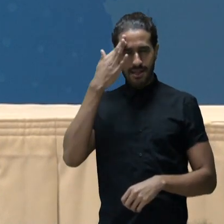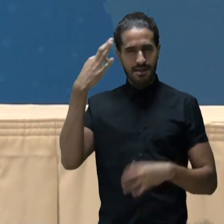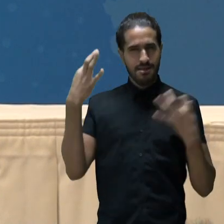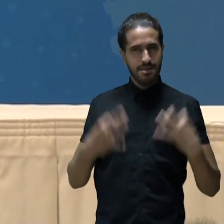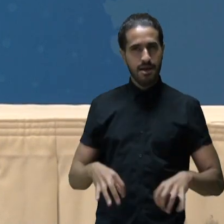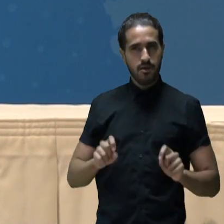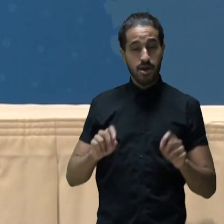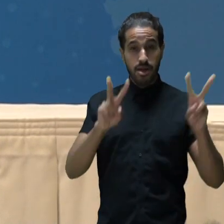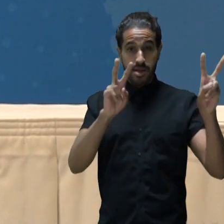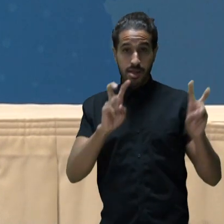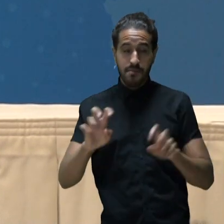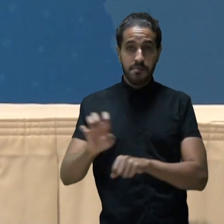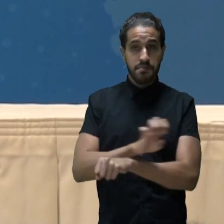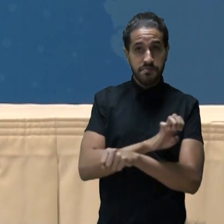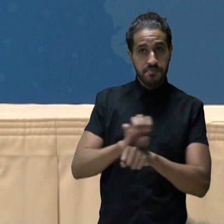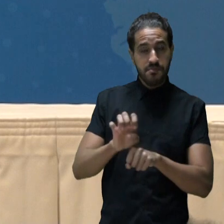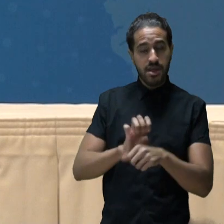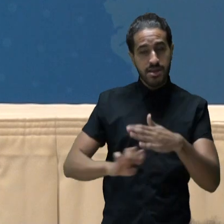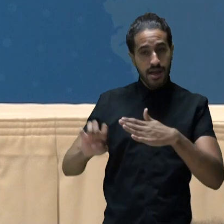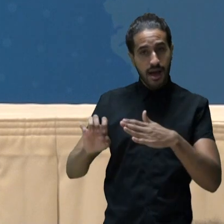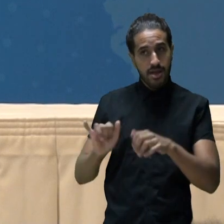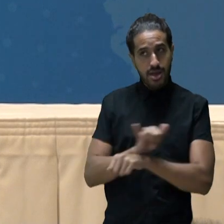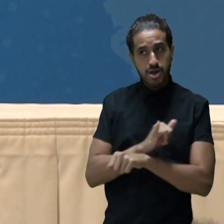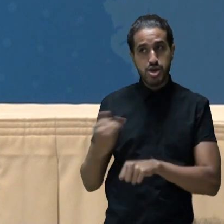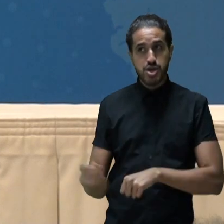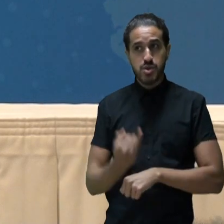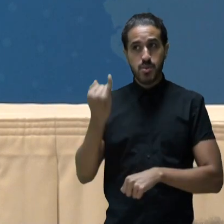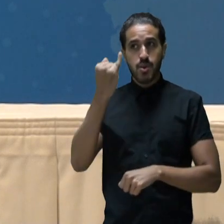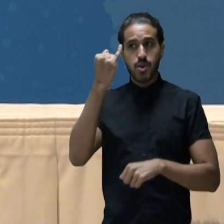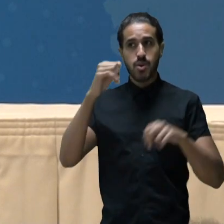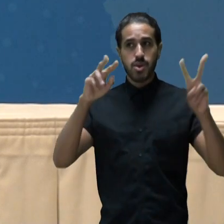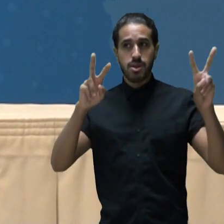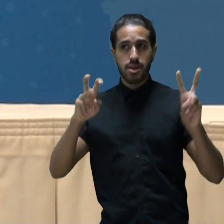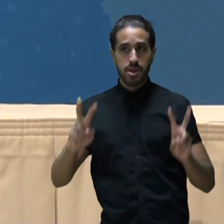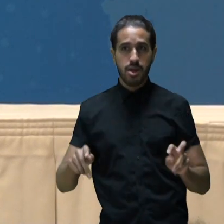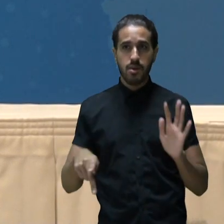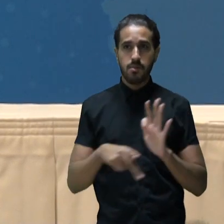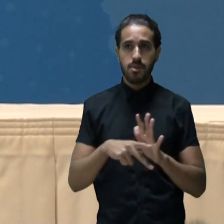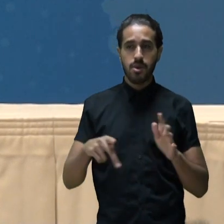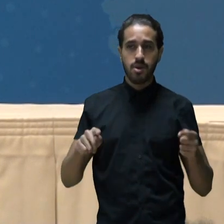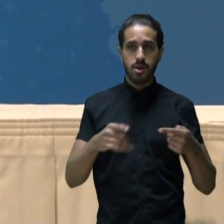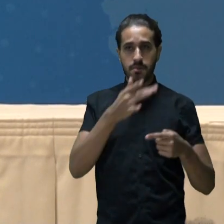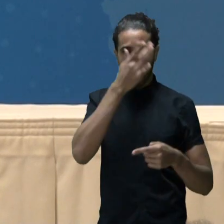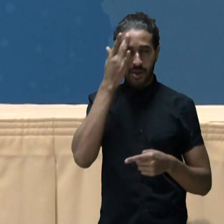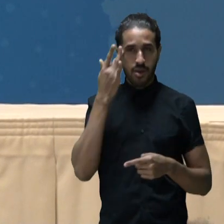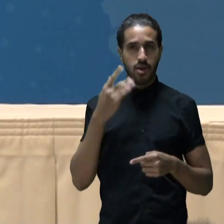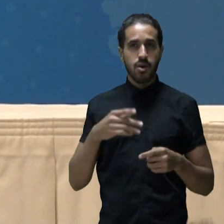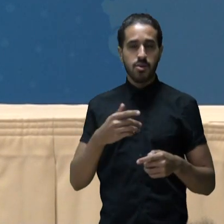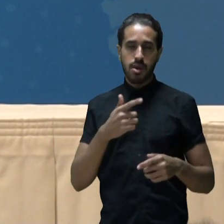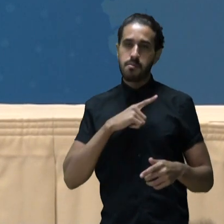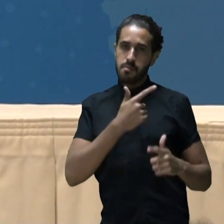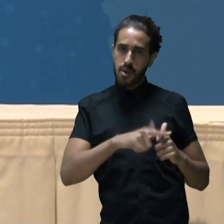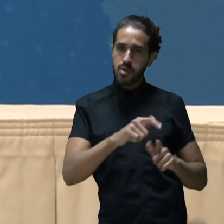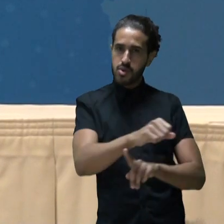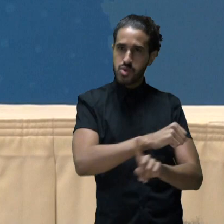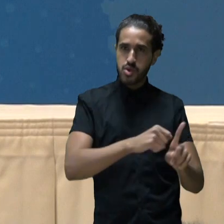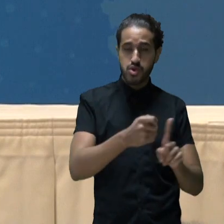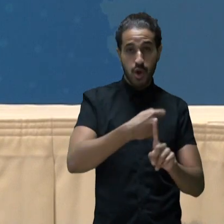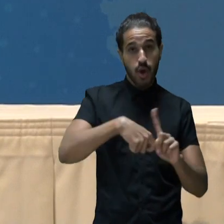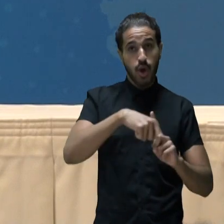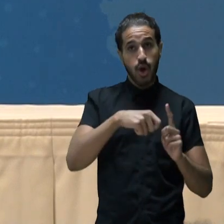frutos estratégicos e importantes para as pessoas em situação de vulnerabilidade